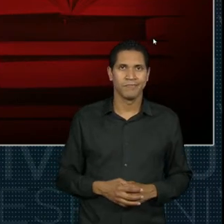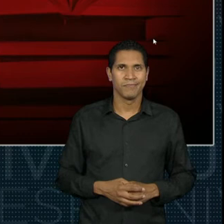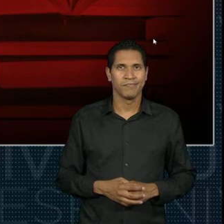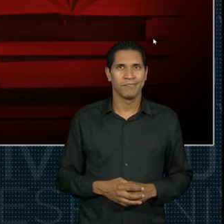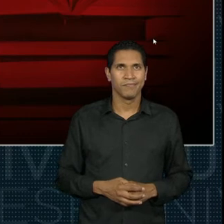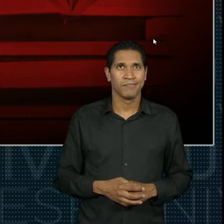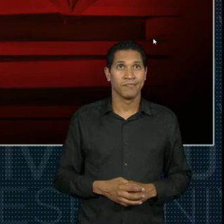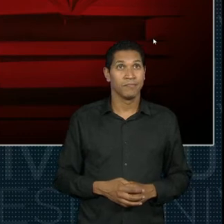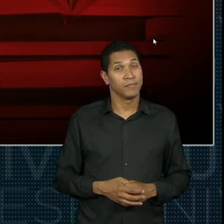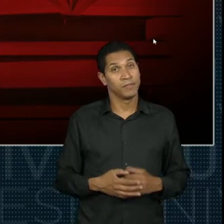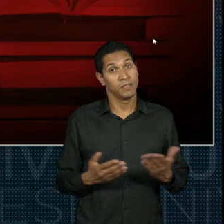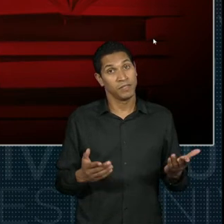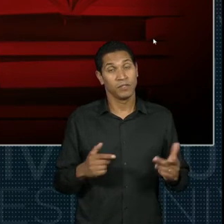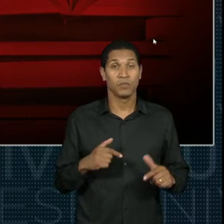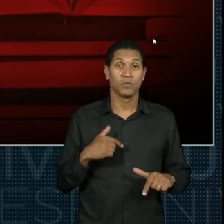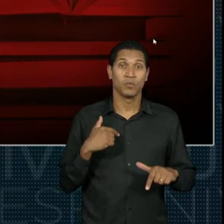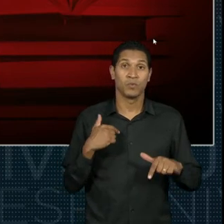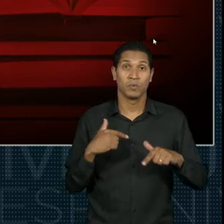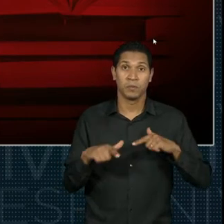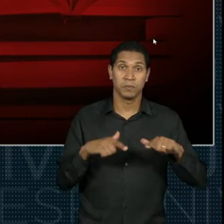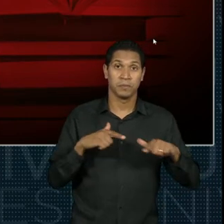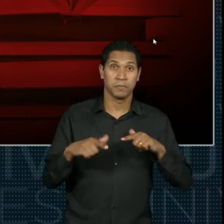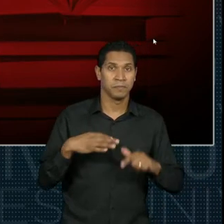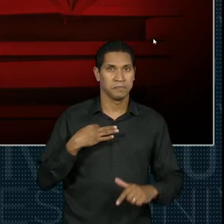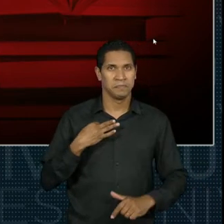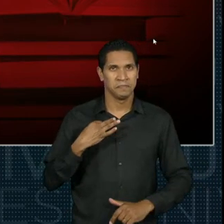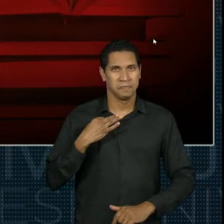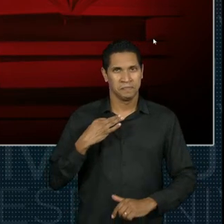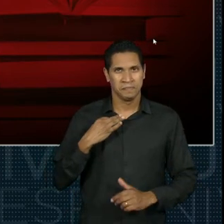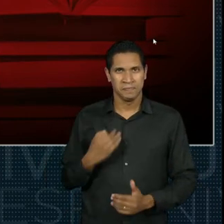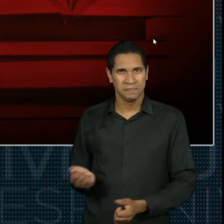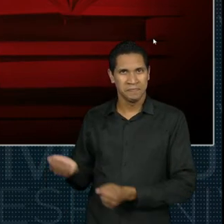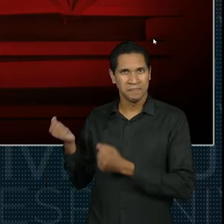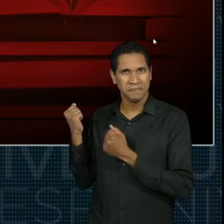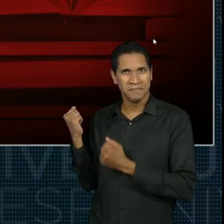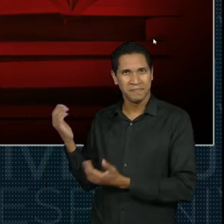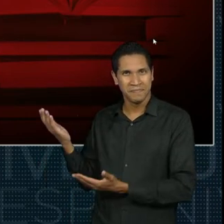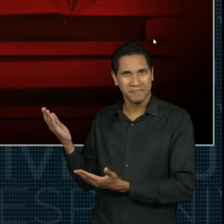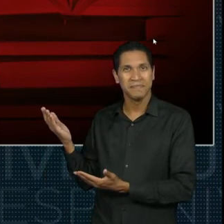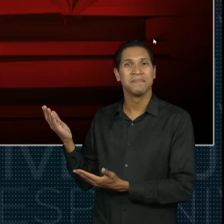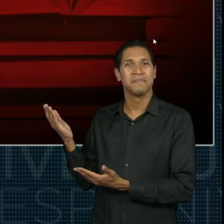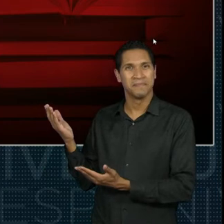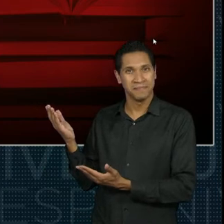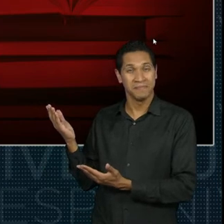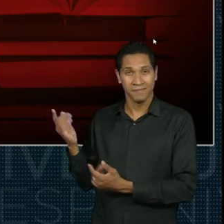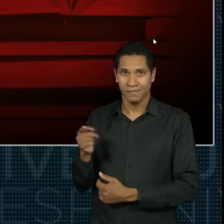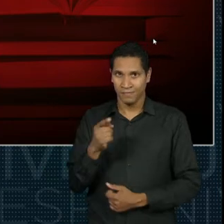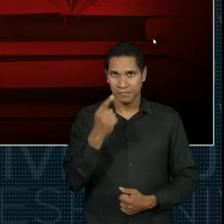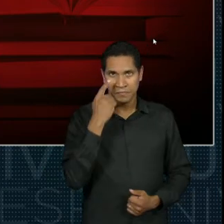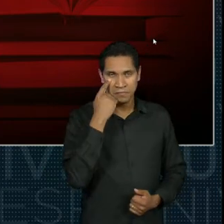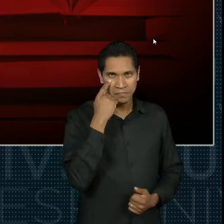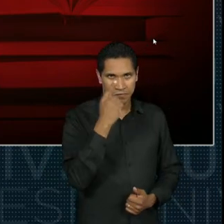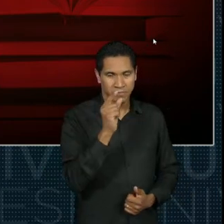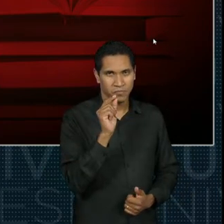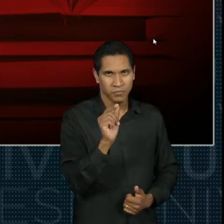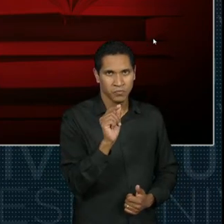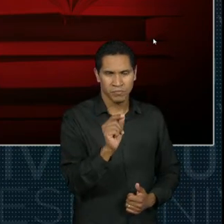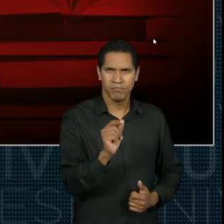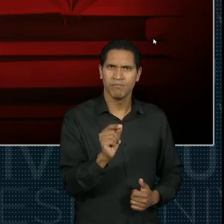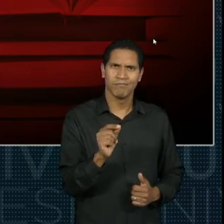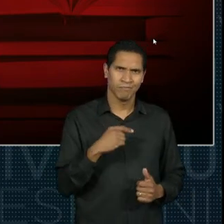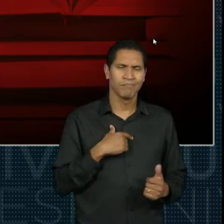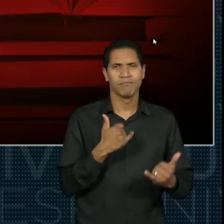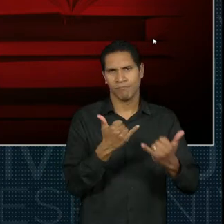E agora vou dar um pouco mais de ênfase para o trabalho voluntário, mas vocês vão observar que é bem